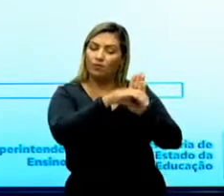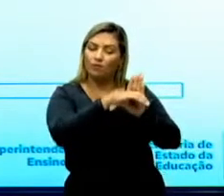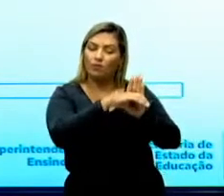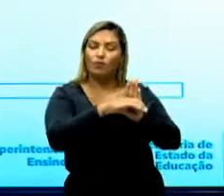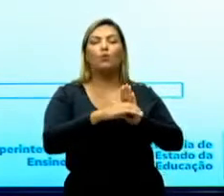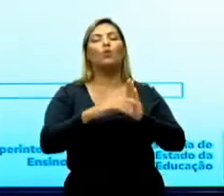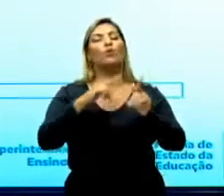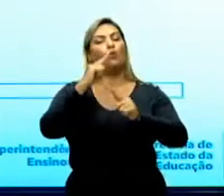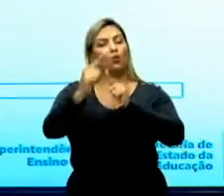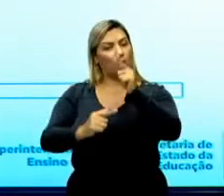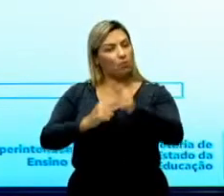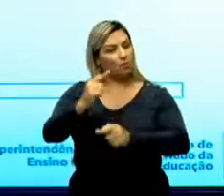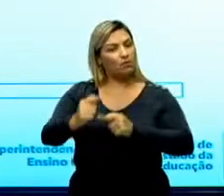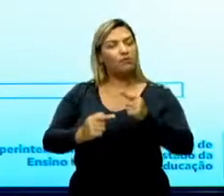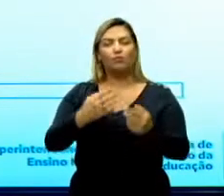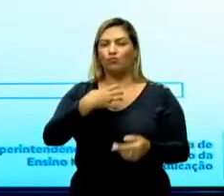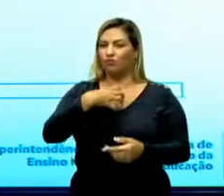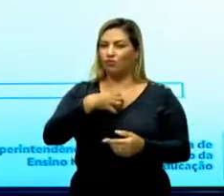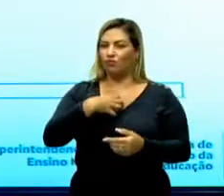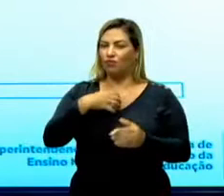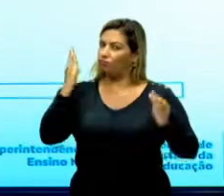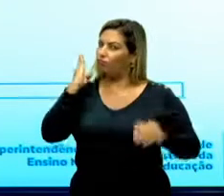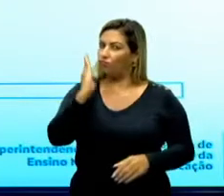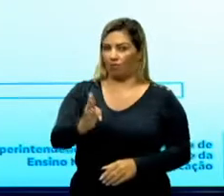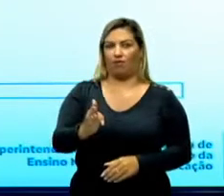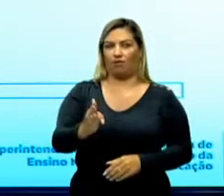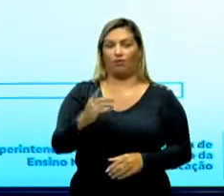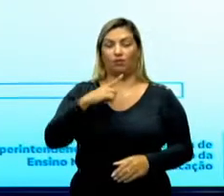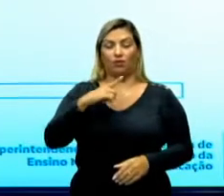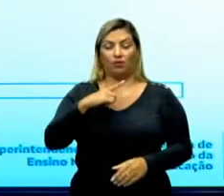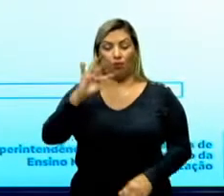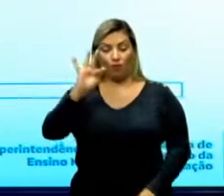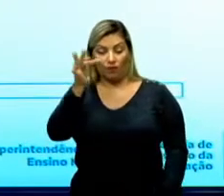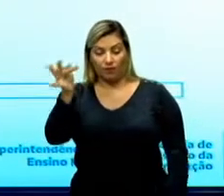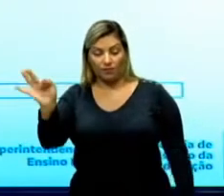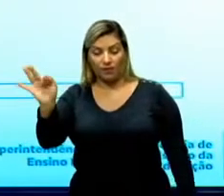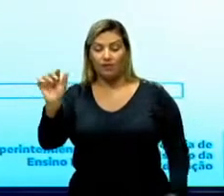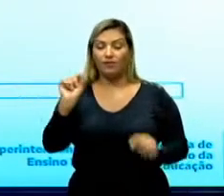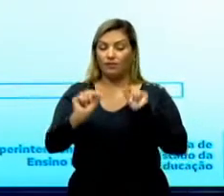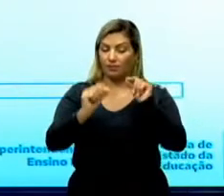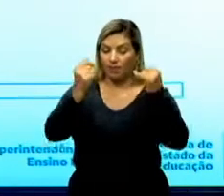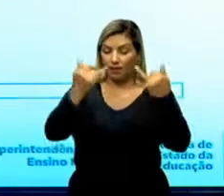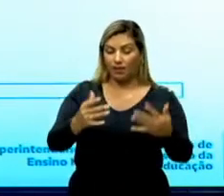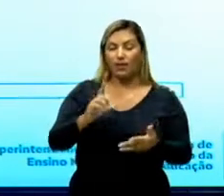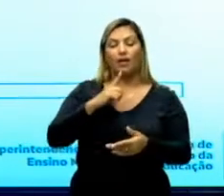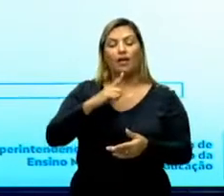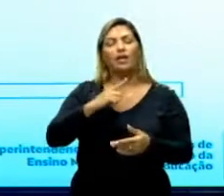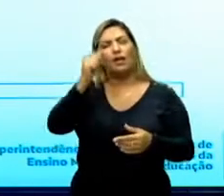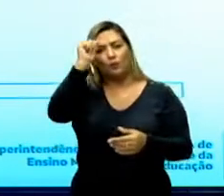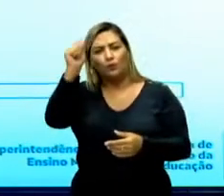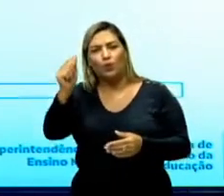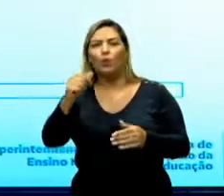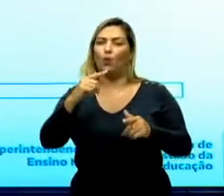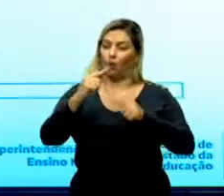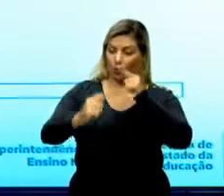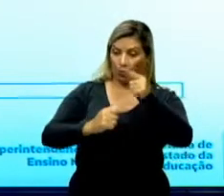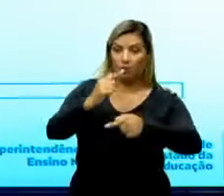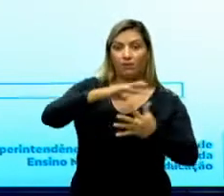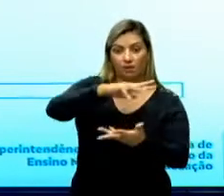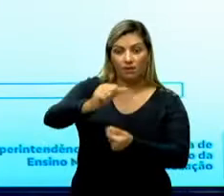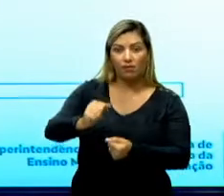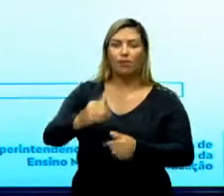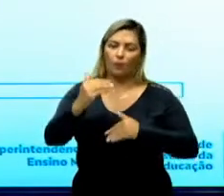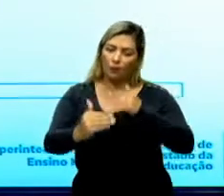de uma forma muito direta, segundo o francês François Chesnay, a globalização é processo de